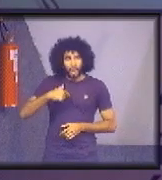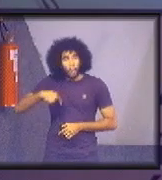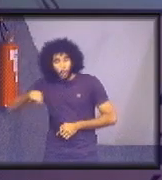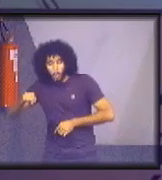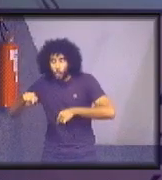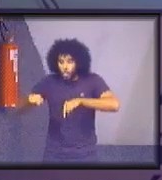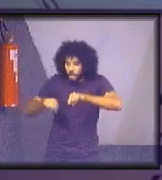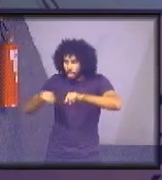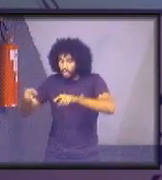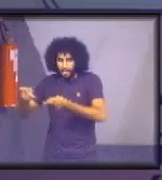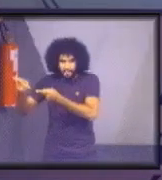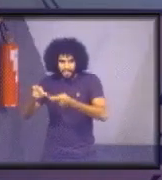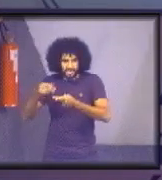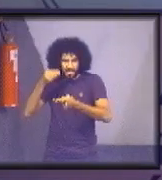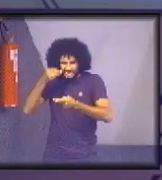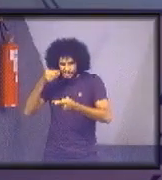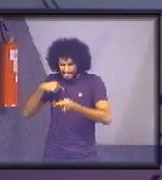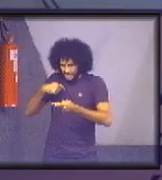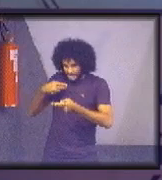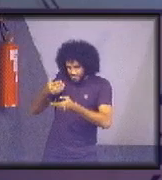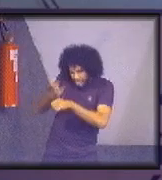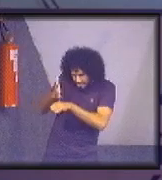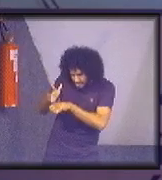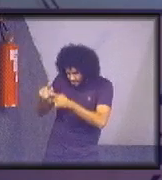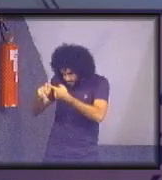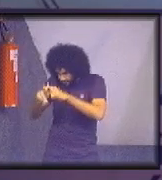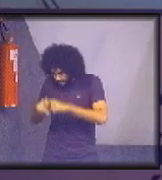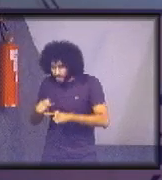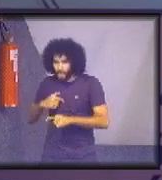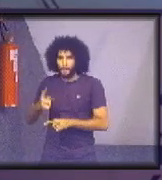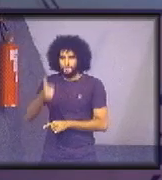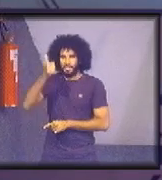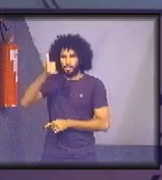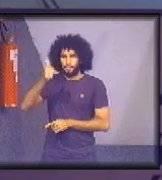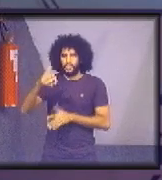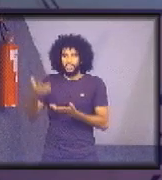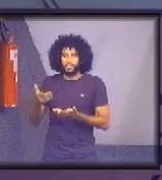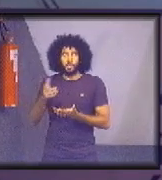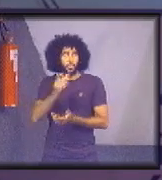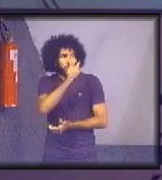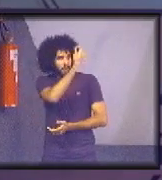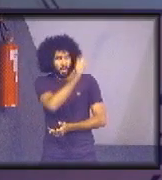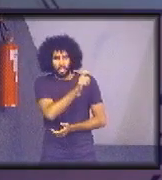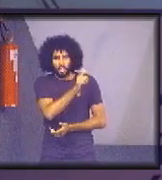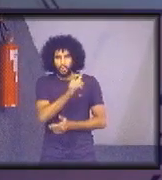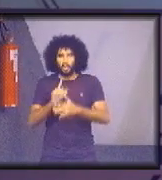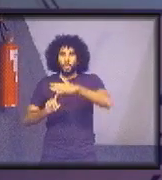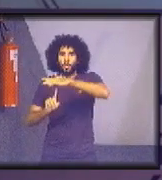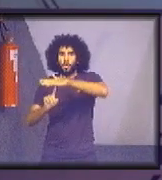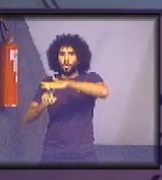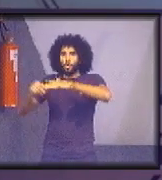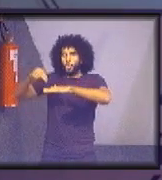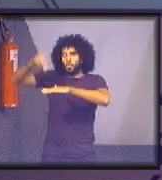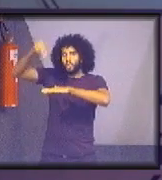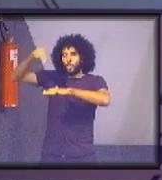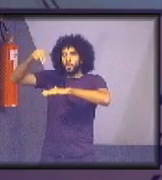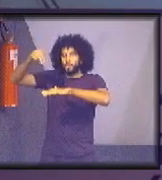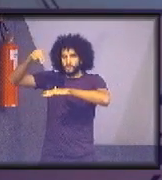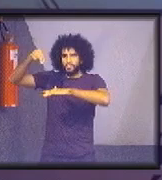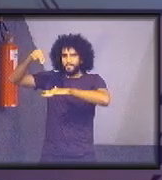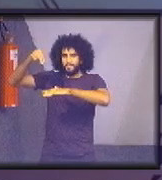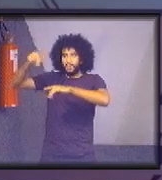inicial experimental. Então, estamos lá desenvolvendo na região do Norte e do Norte pioneiro